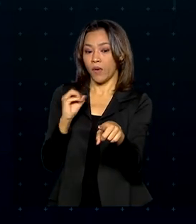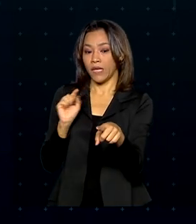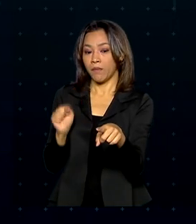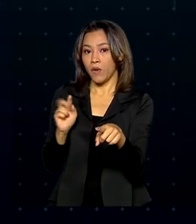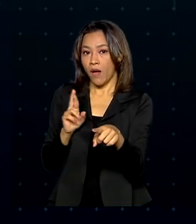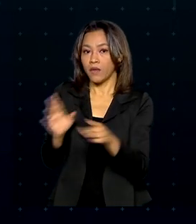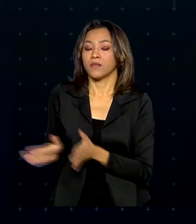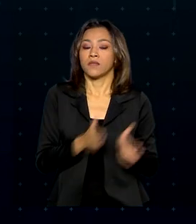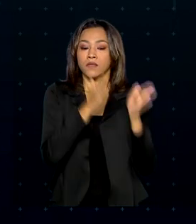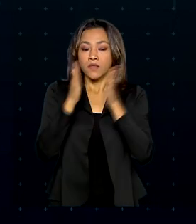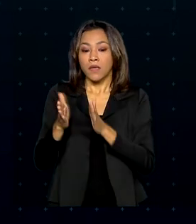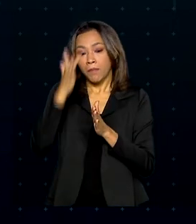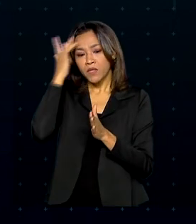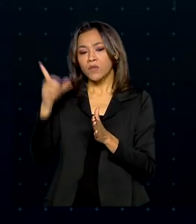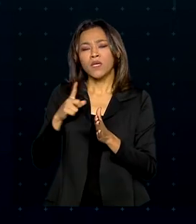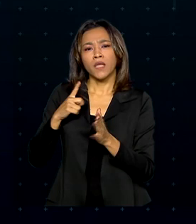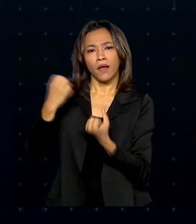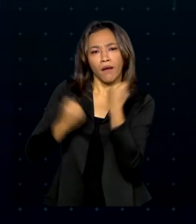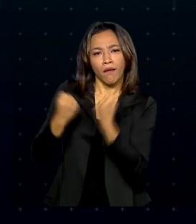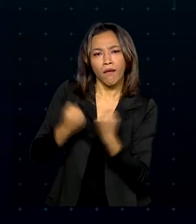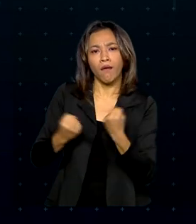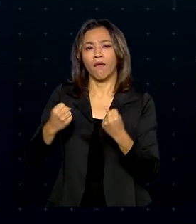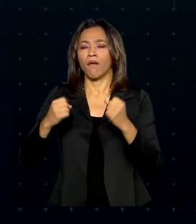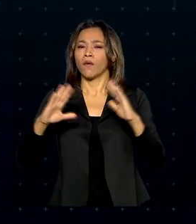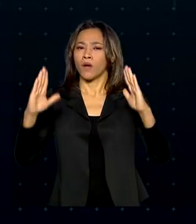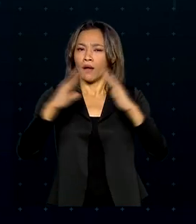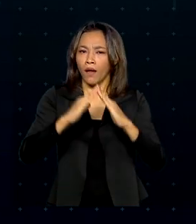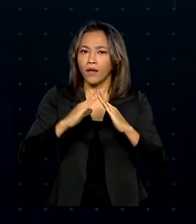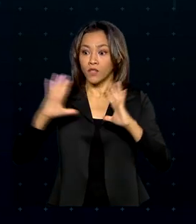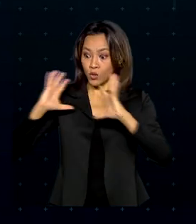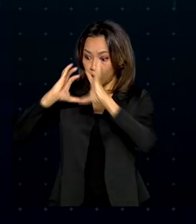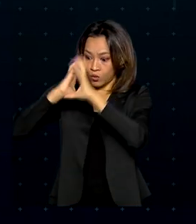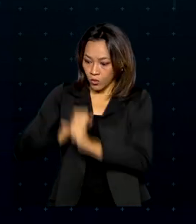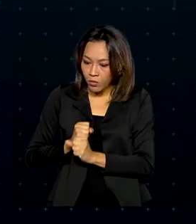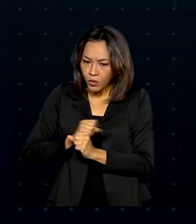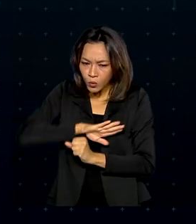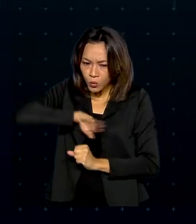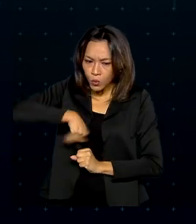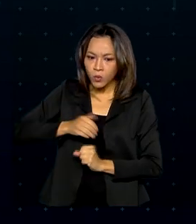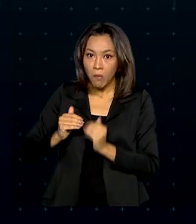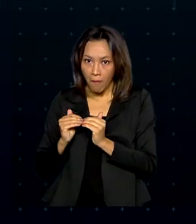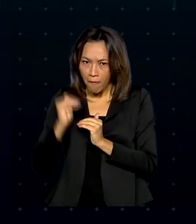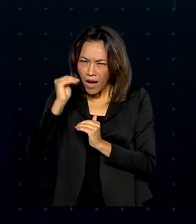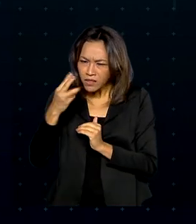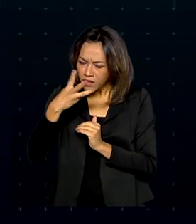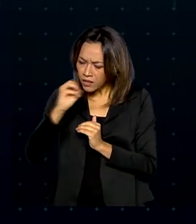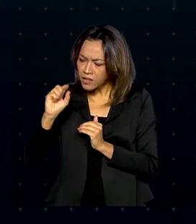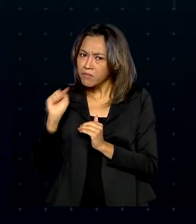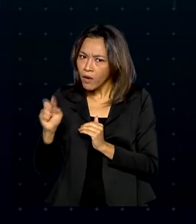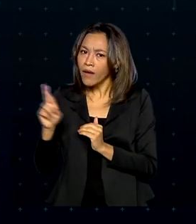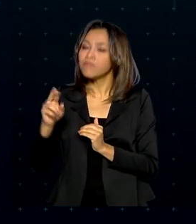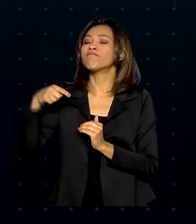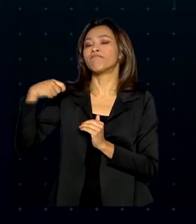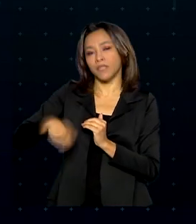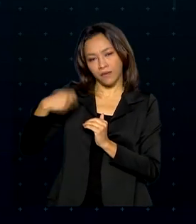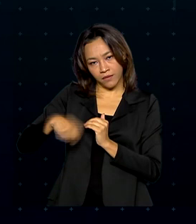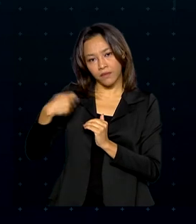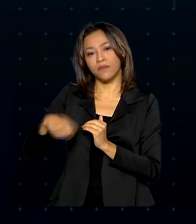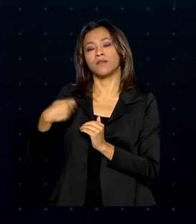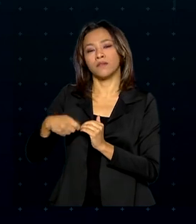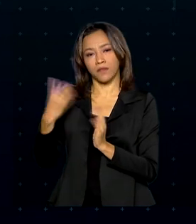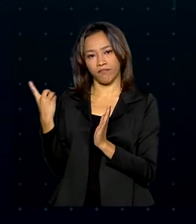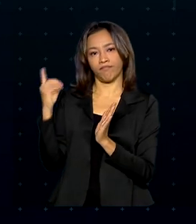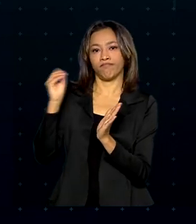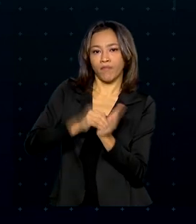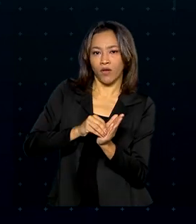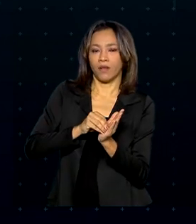Donos de veículos ou imóveis que, somados, têm valor superior a R$ 300 mil também são obrigados a